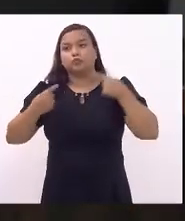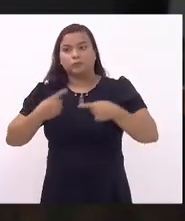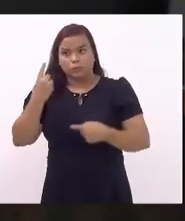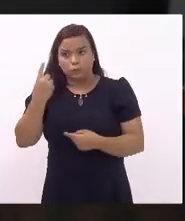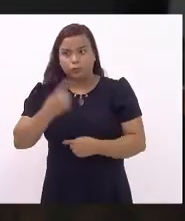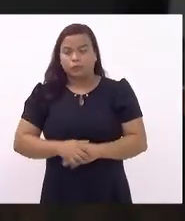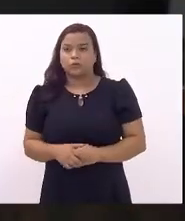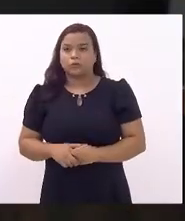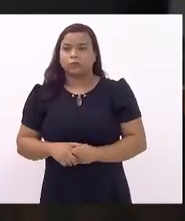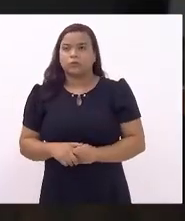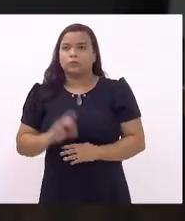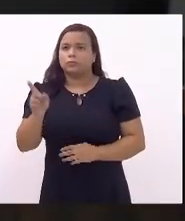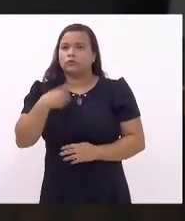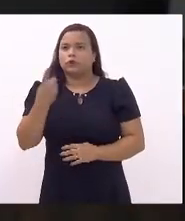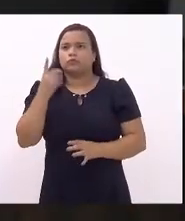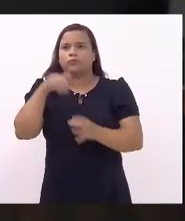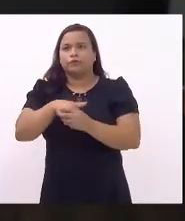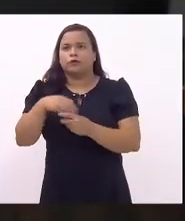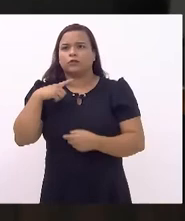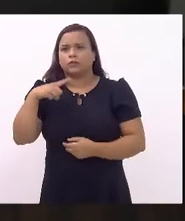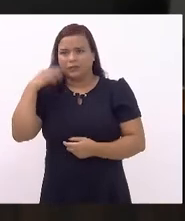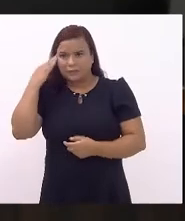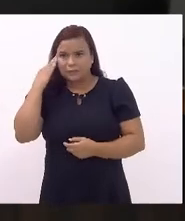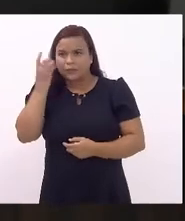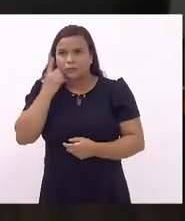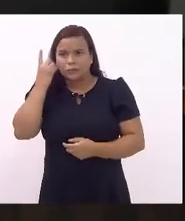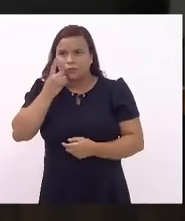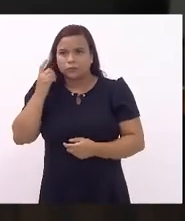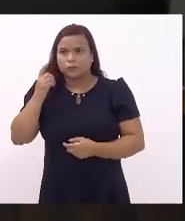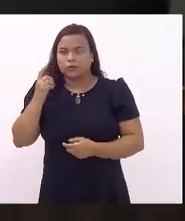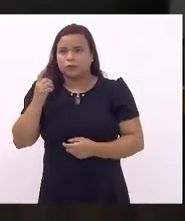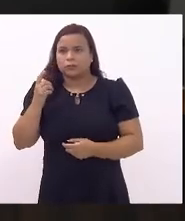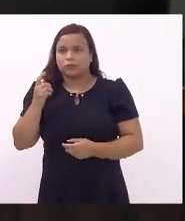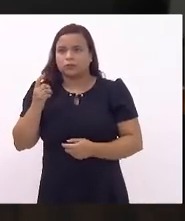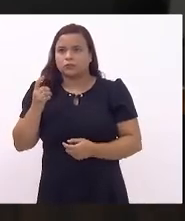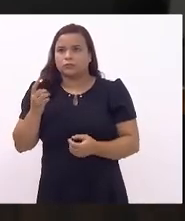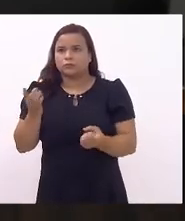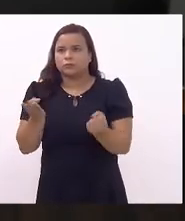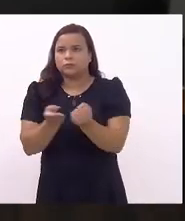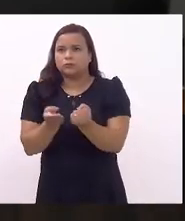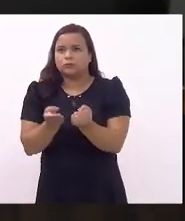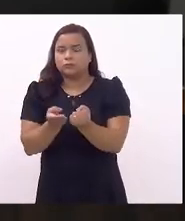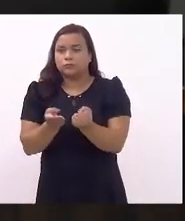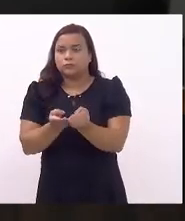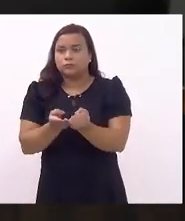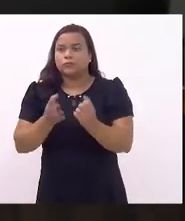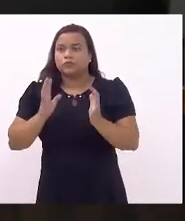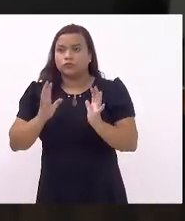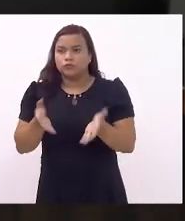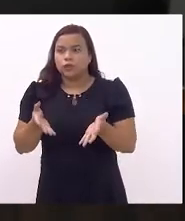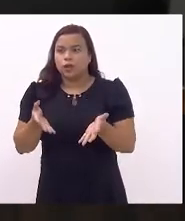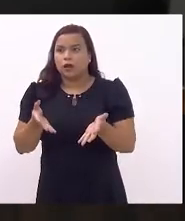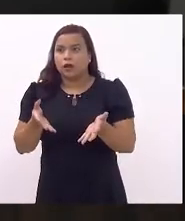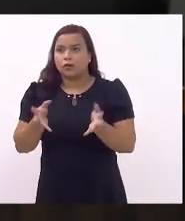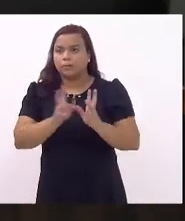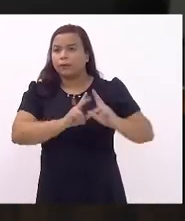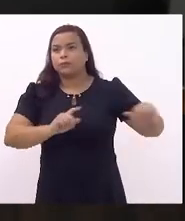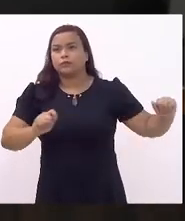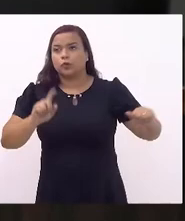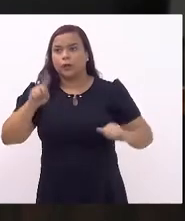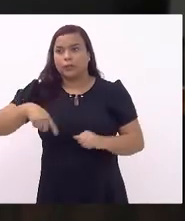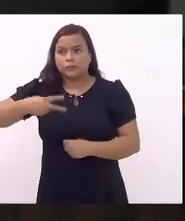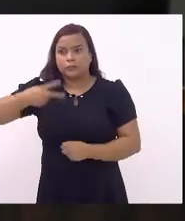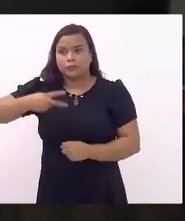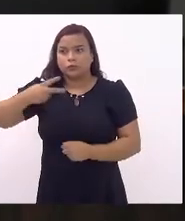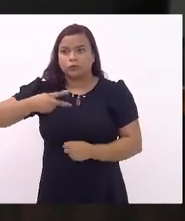mas nós estamos em votação, entendeu, deputado Samuel? Já passou do processo de discussão, está vindo a segunda vez, recebeu as emendas e saiu do